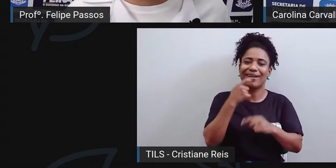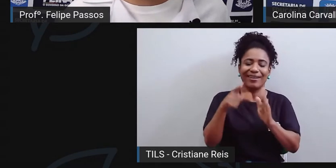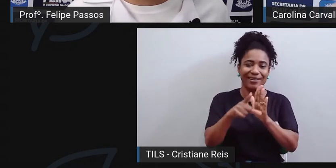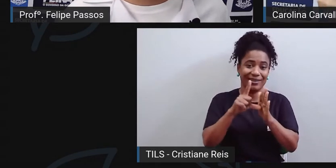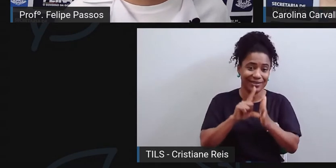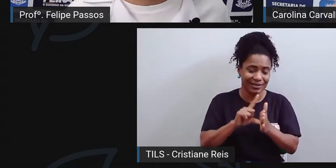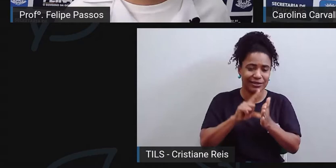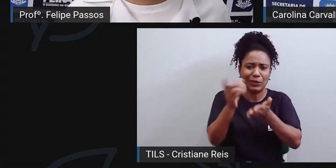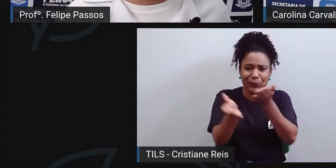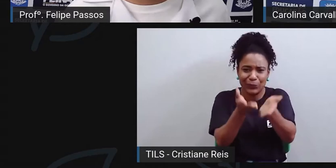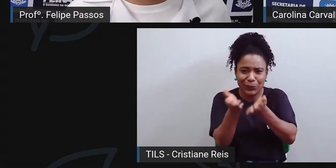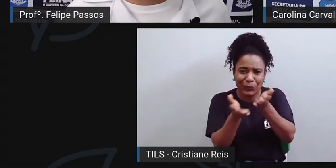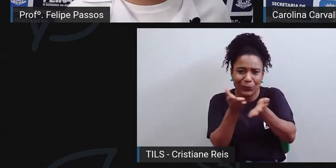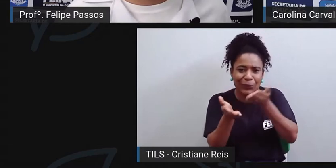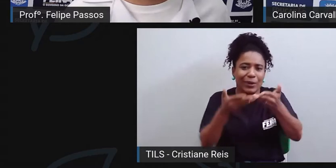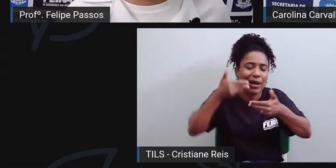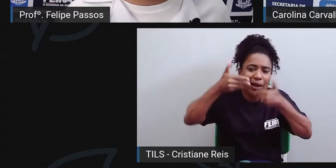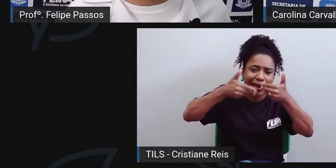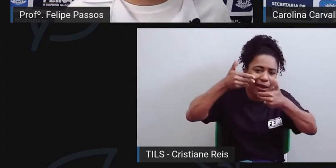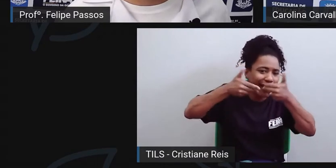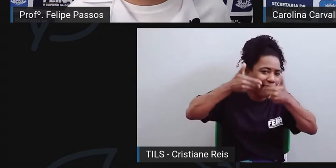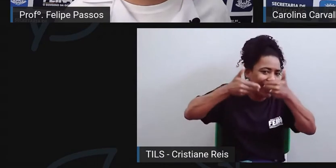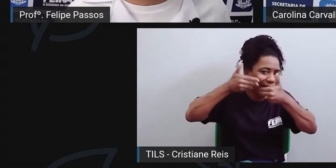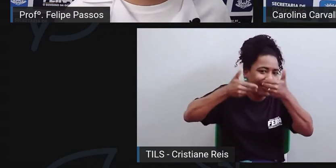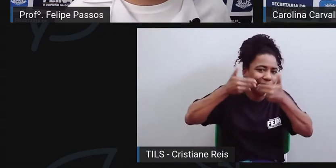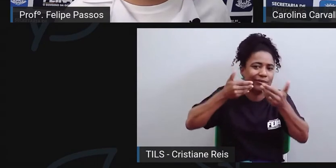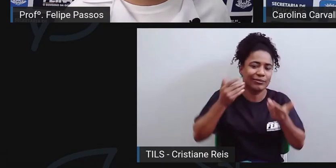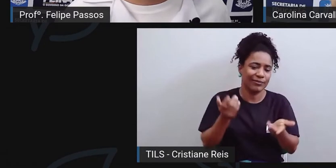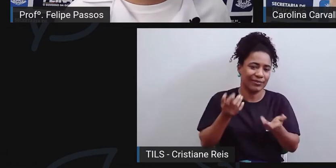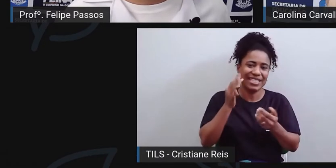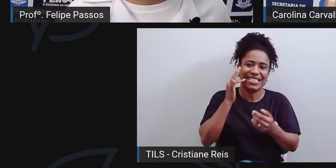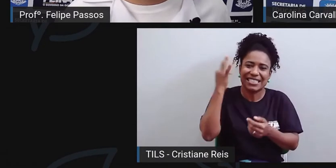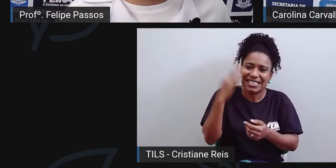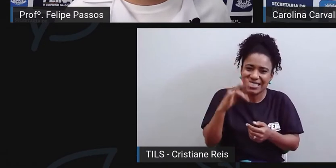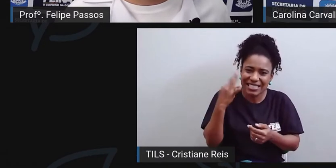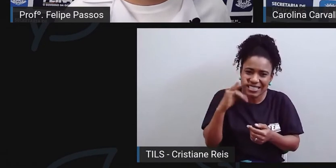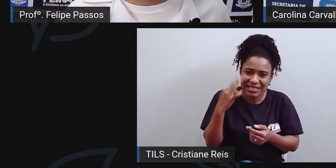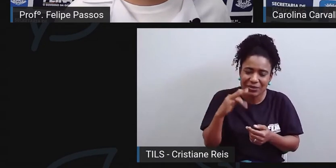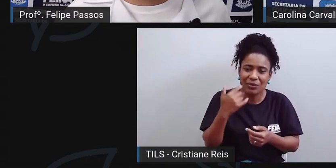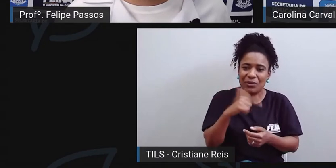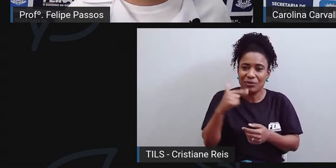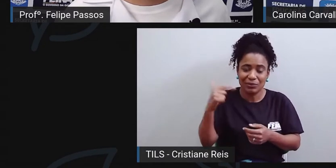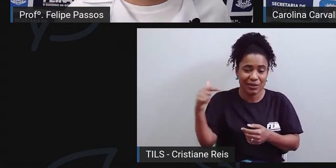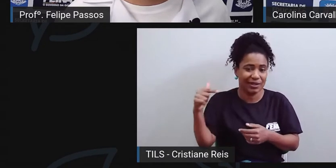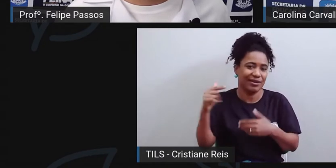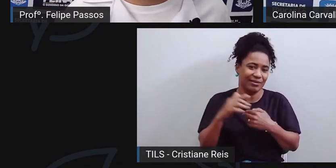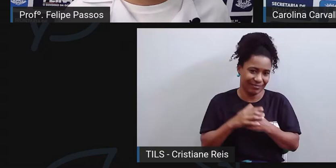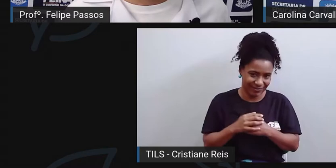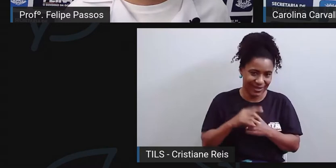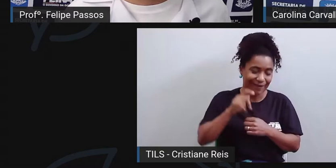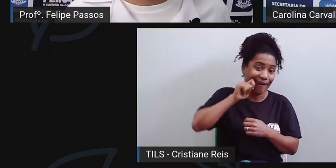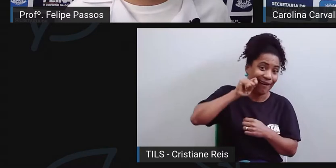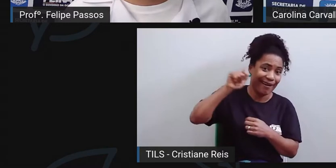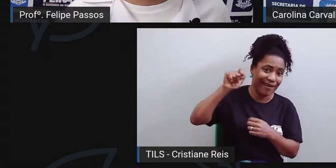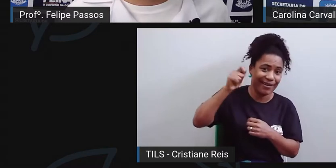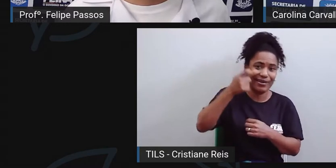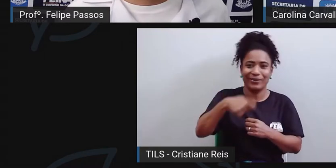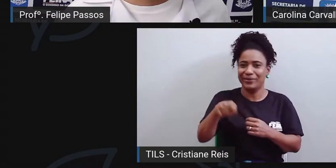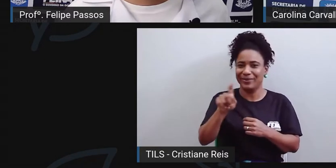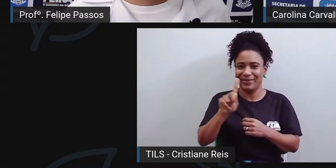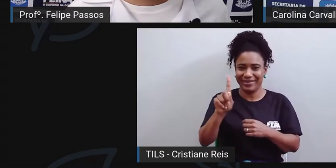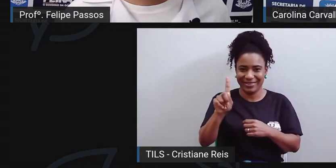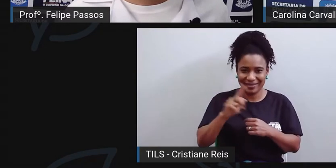tranquilo, não tem aquela questão da dor, não tem aquela questão de ser oneroso também, porque quando a gente